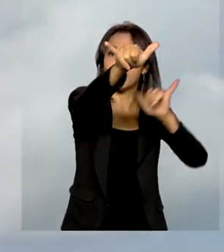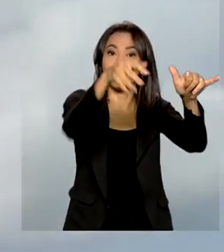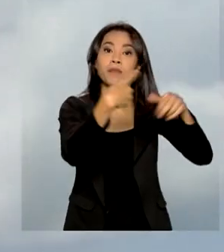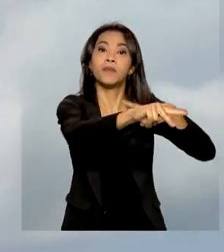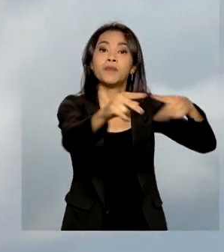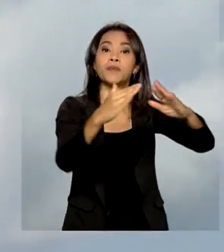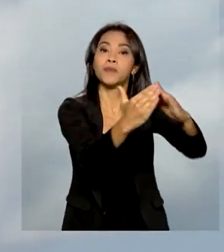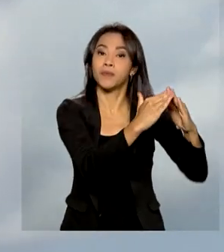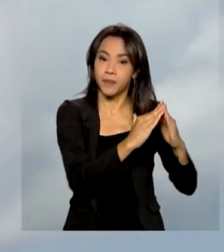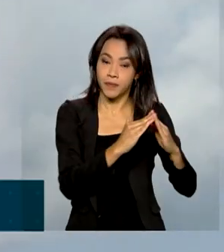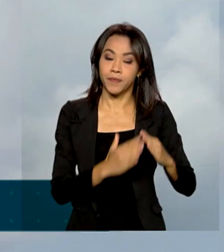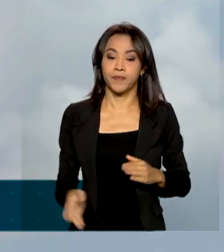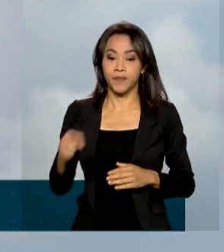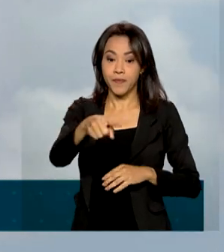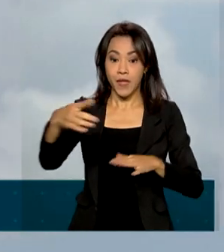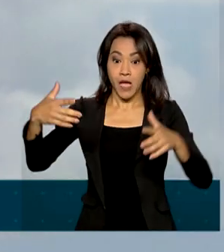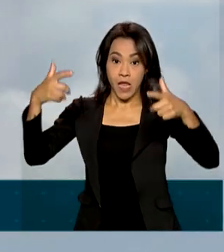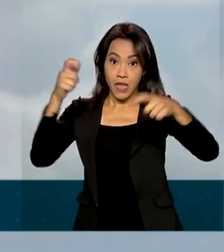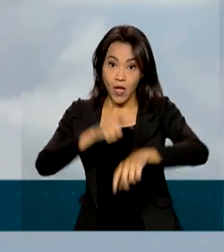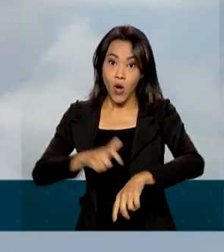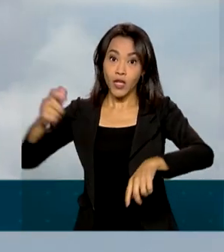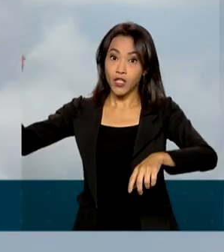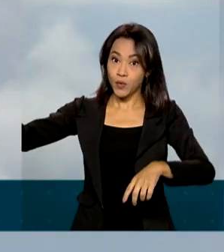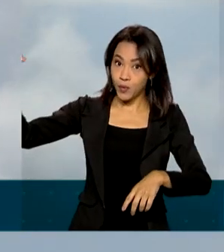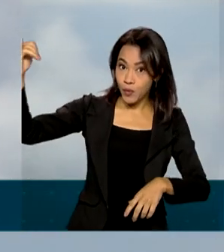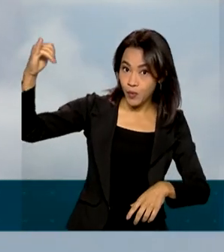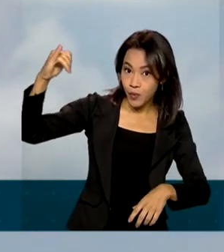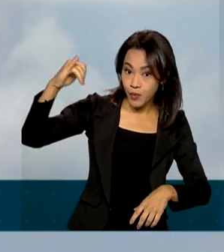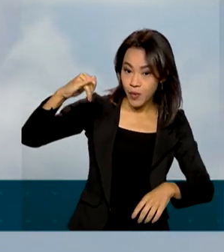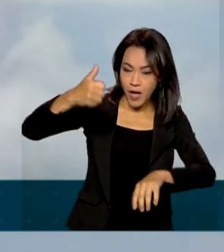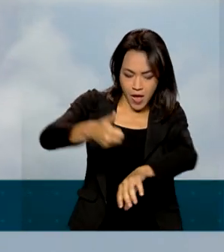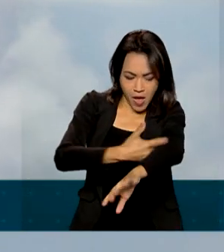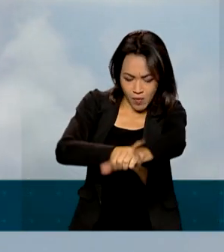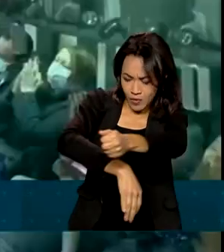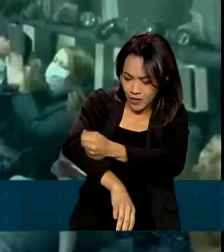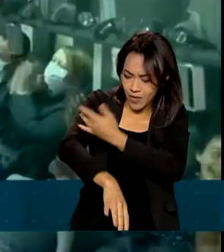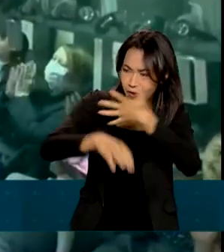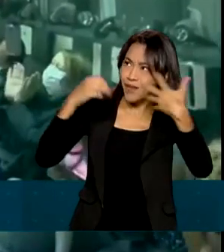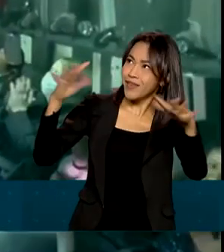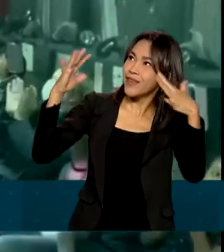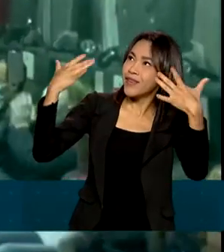momento da chegada em solo brasileiro, emoção e aplausos.